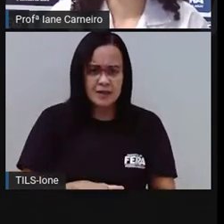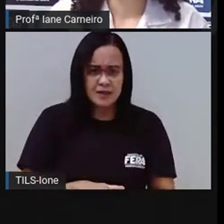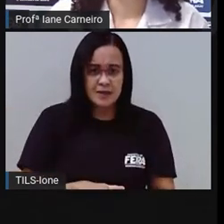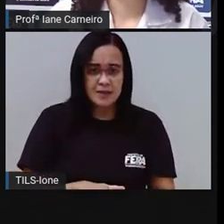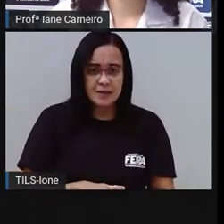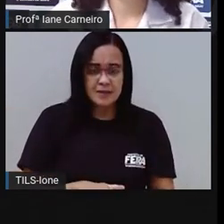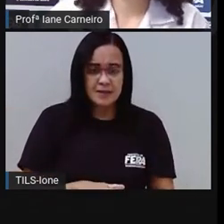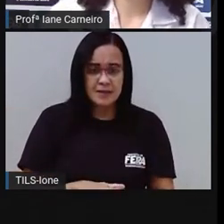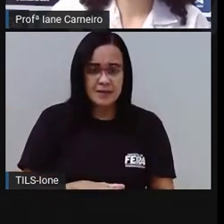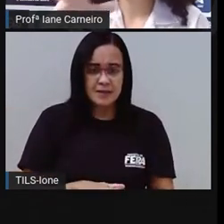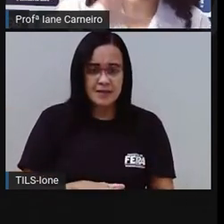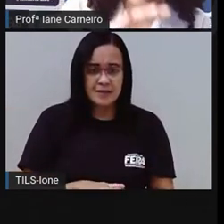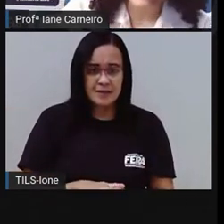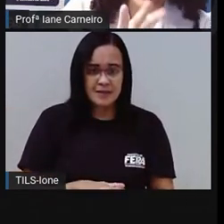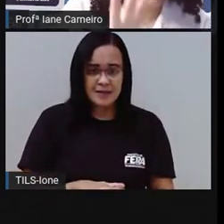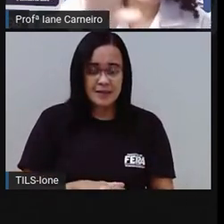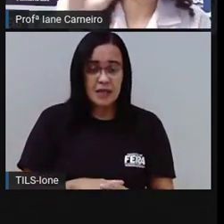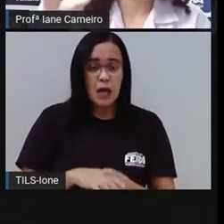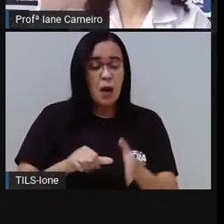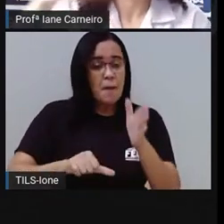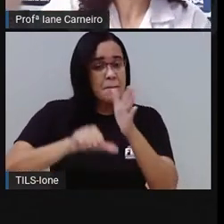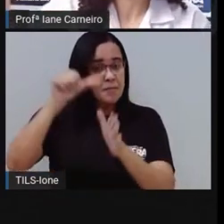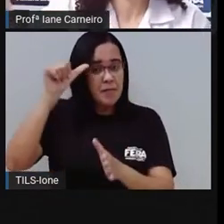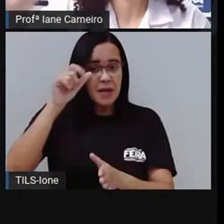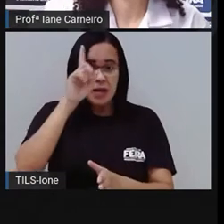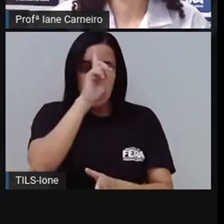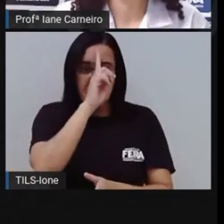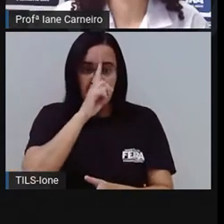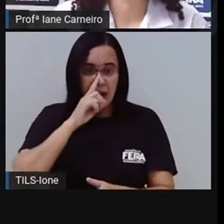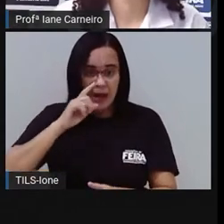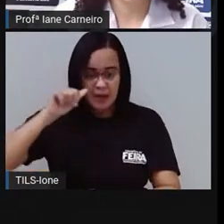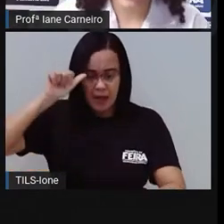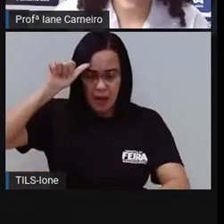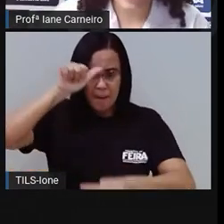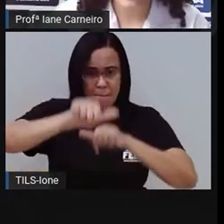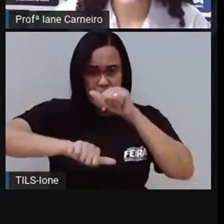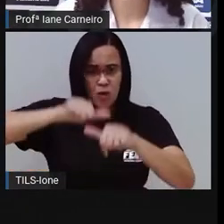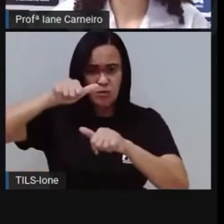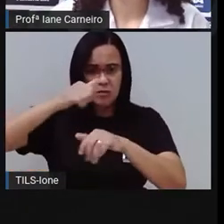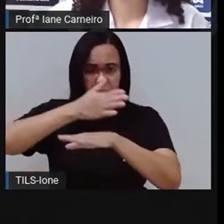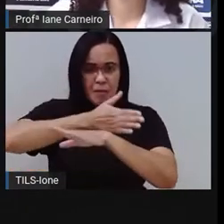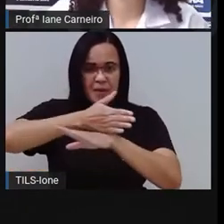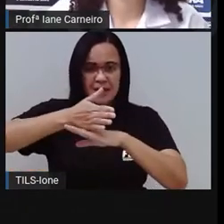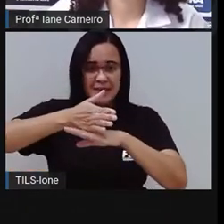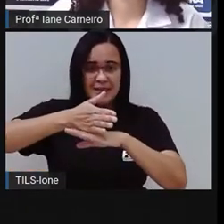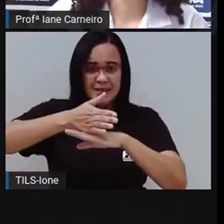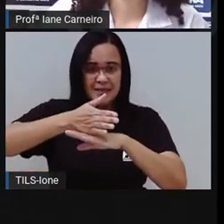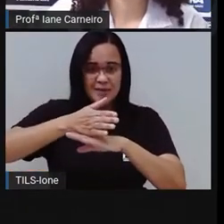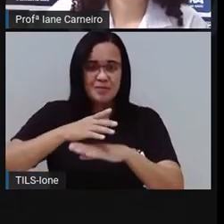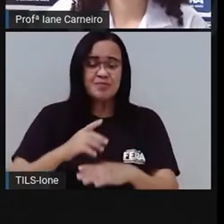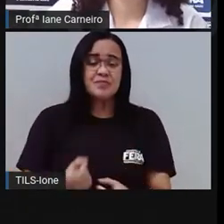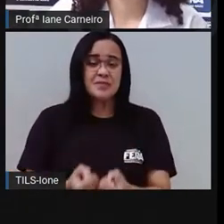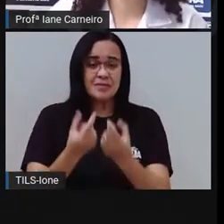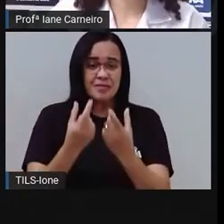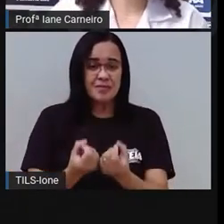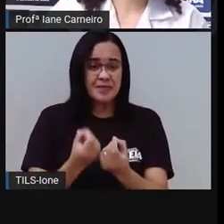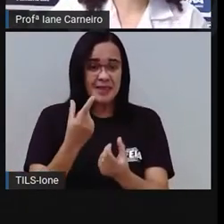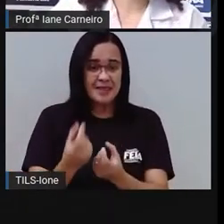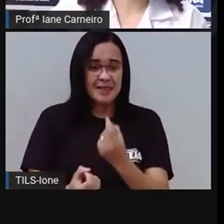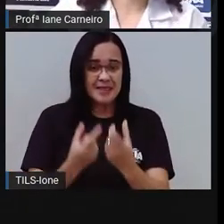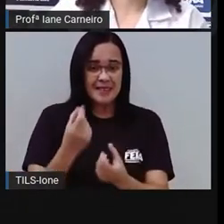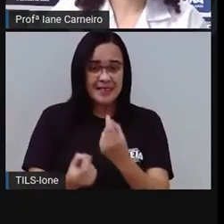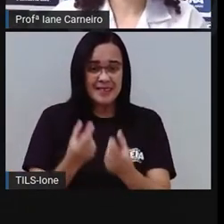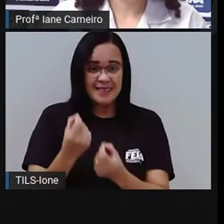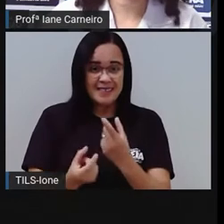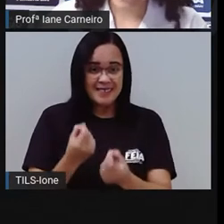é? Ela primeiro é amarela. Depois ela vira do avesso e fica branca. É a pipoca. Quem aí gosta